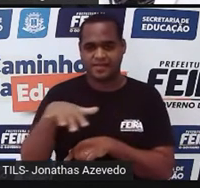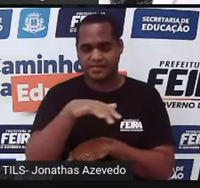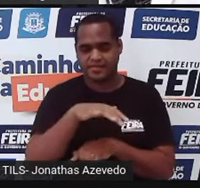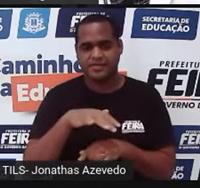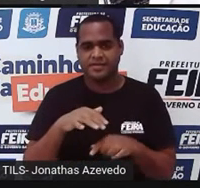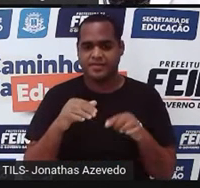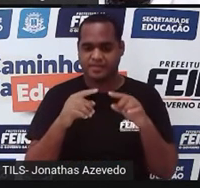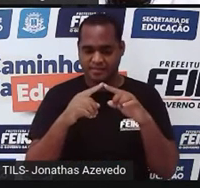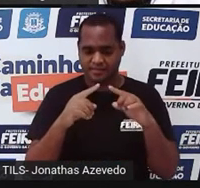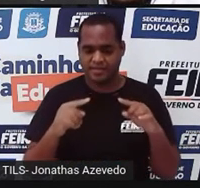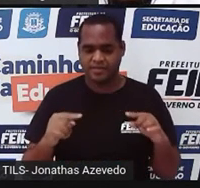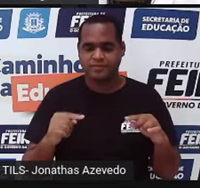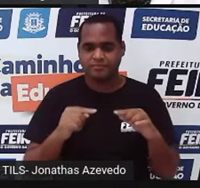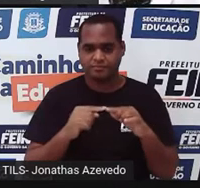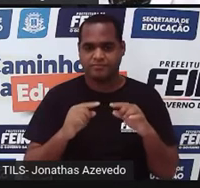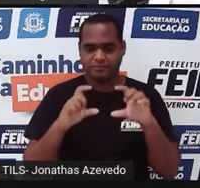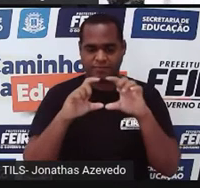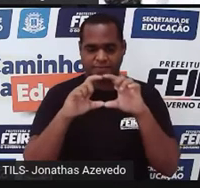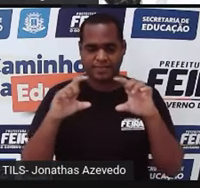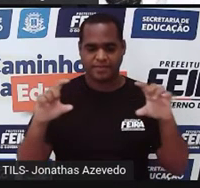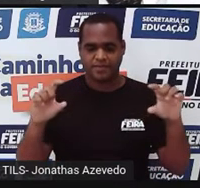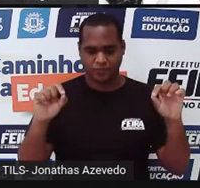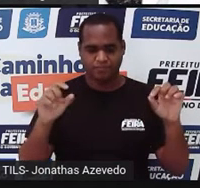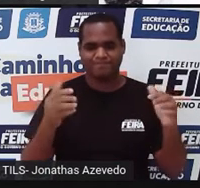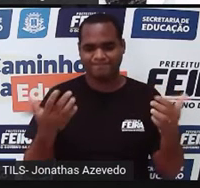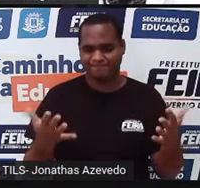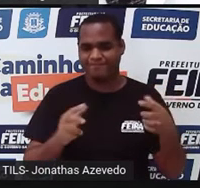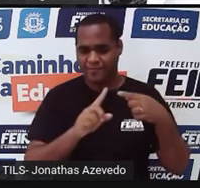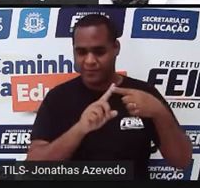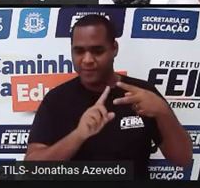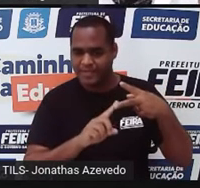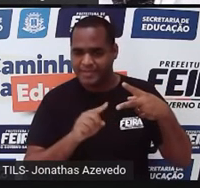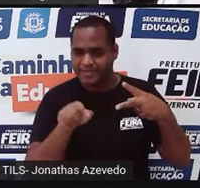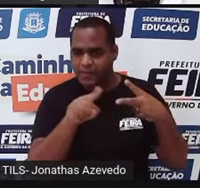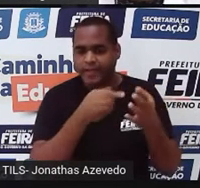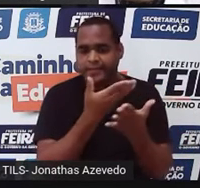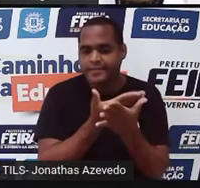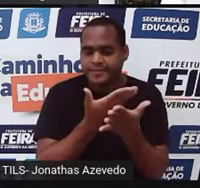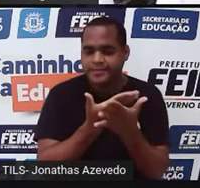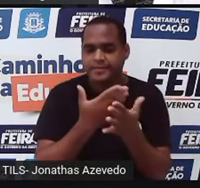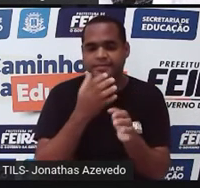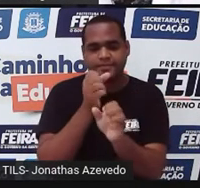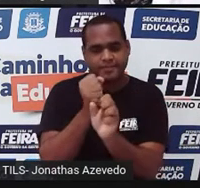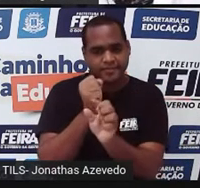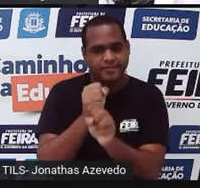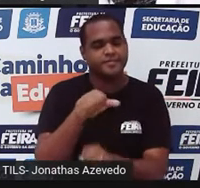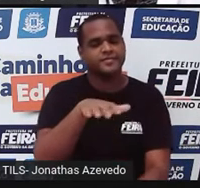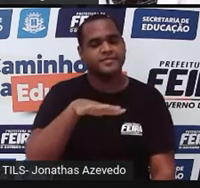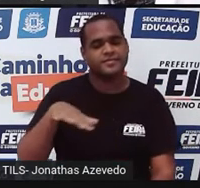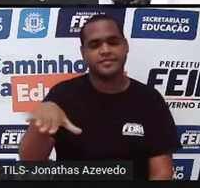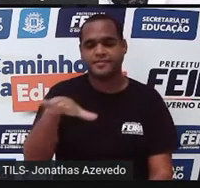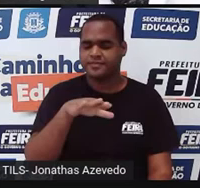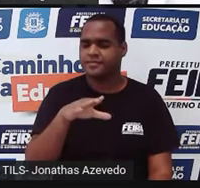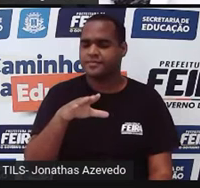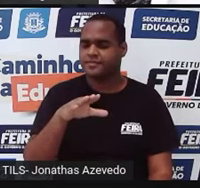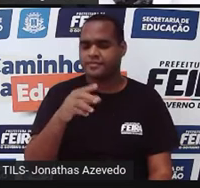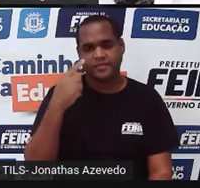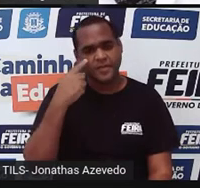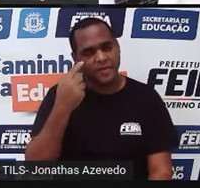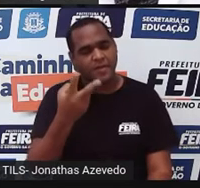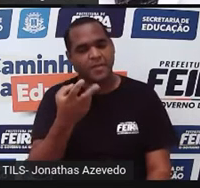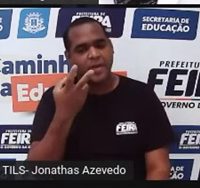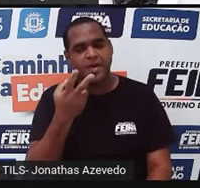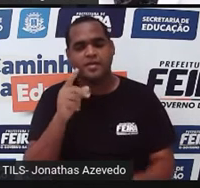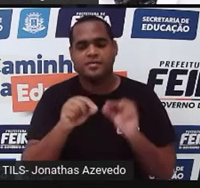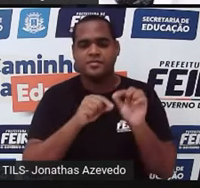área de triângulos. Então, estamos estudando o cálculo de área. Já vimos cálculo de